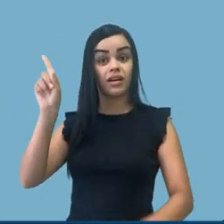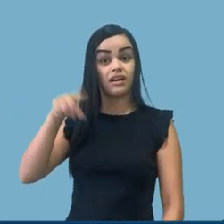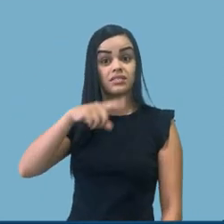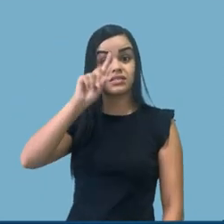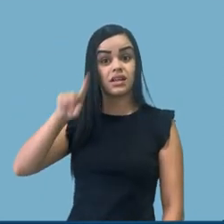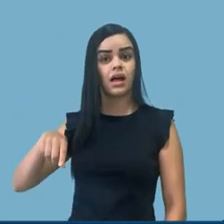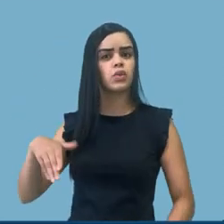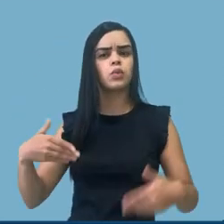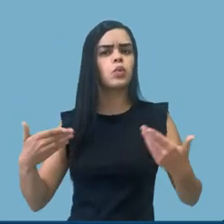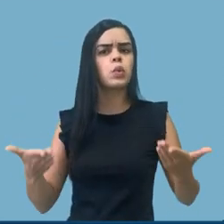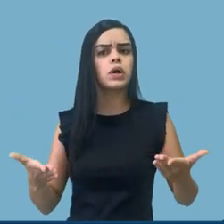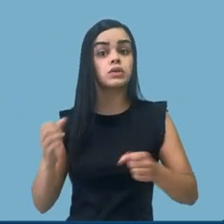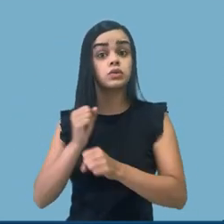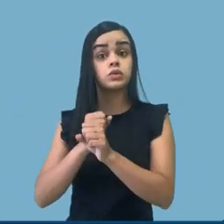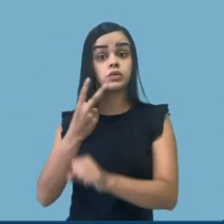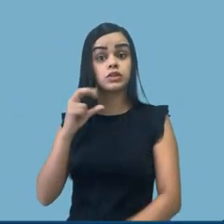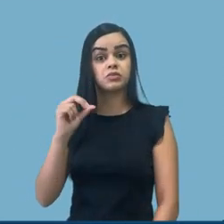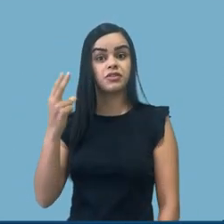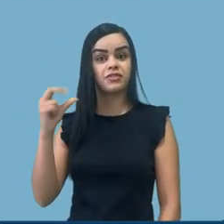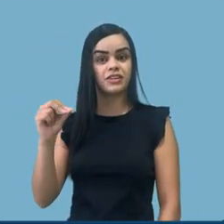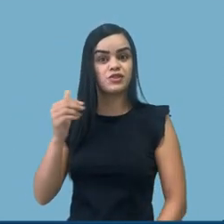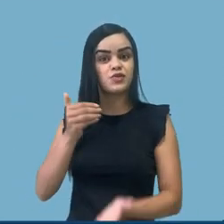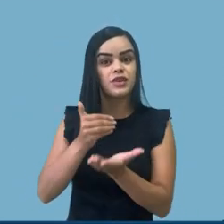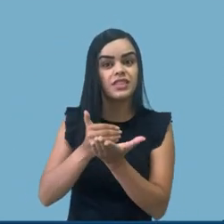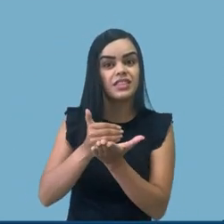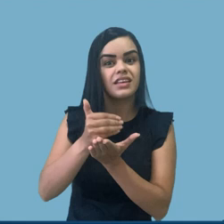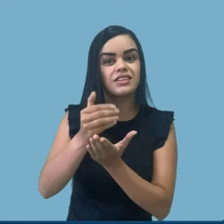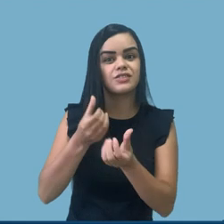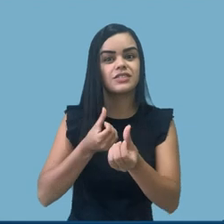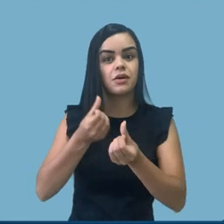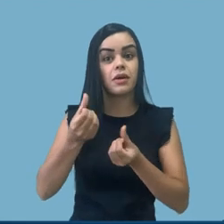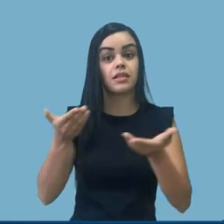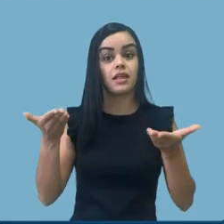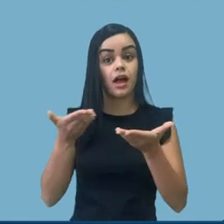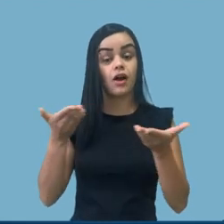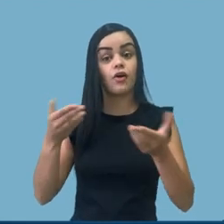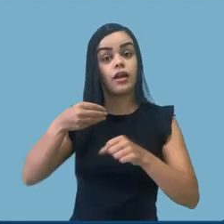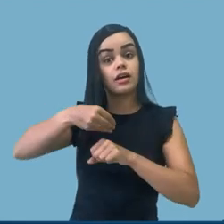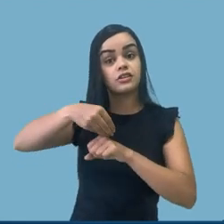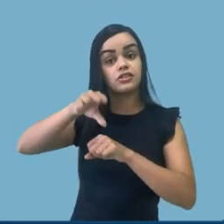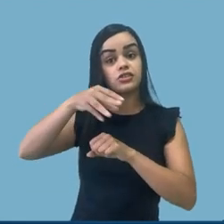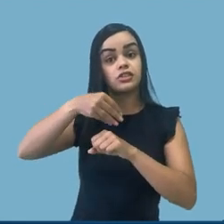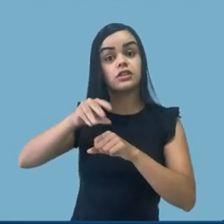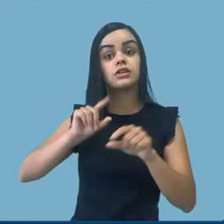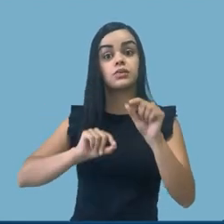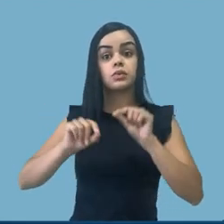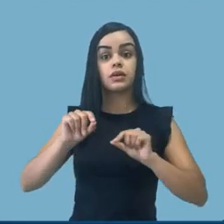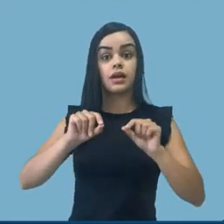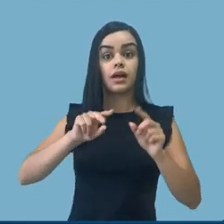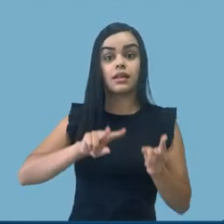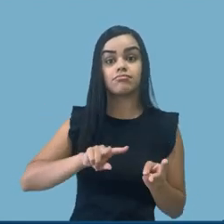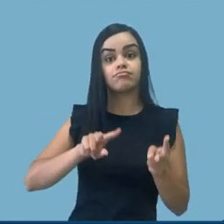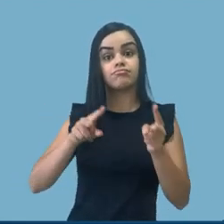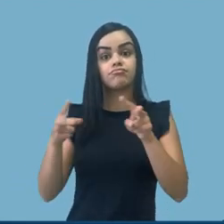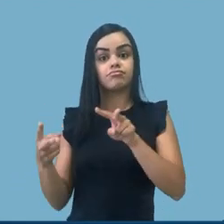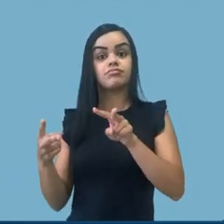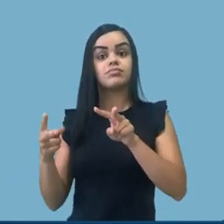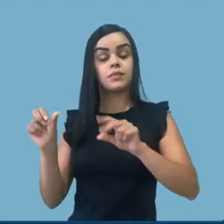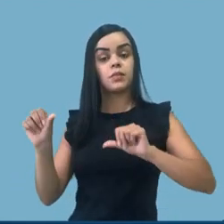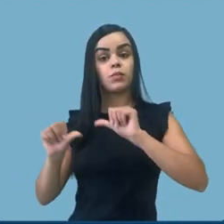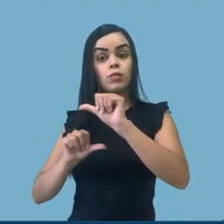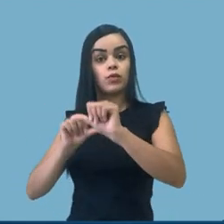2020, no início de um ciclo anual. Nós estamos transferindo ou sugerindo a transferência da garantia das matrículas